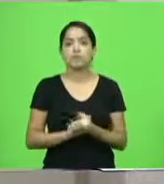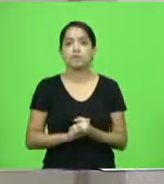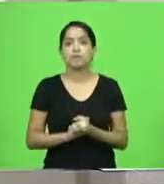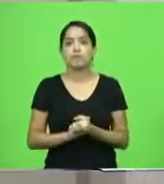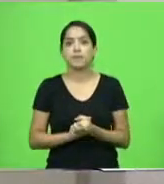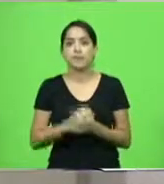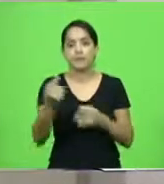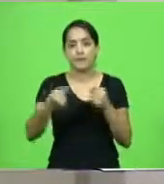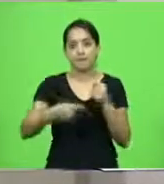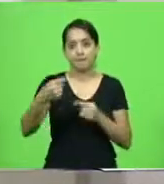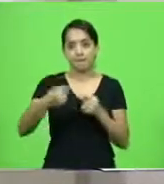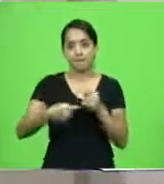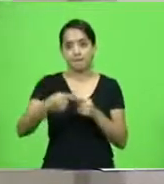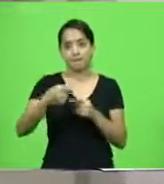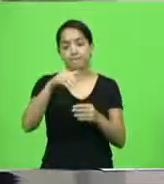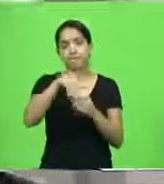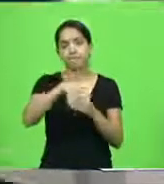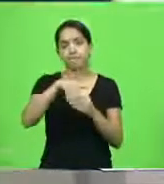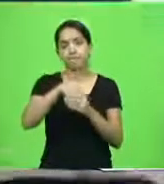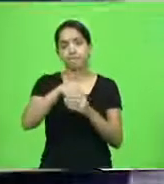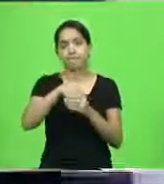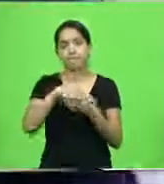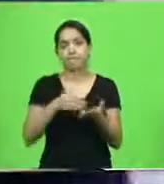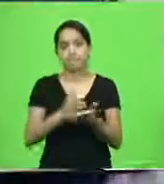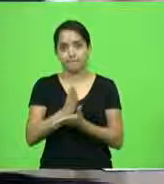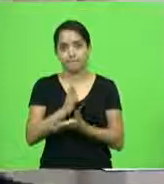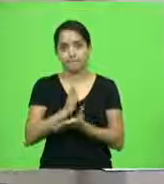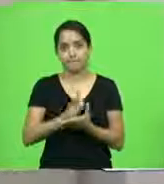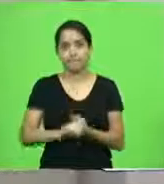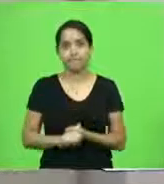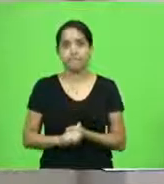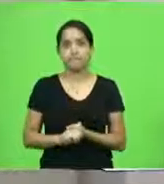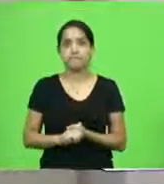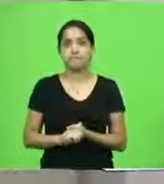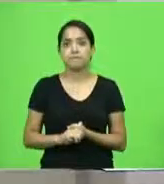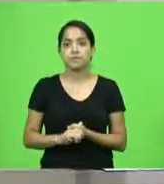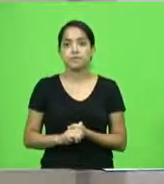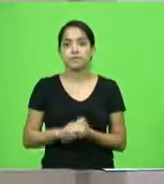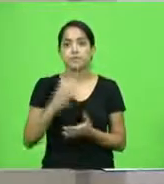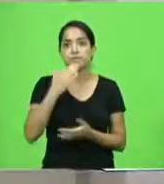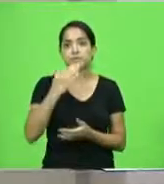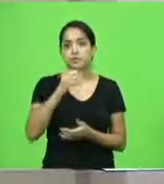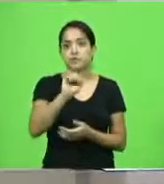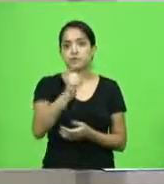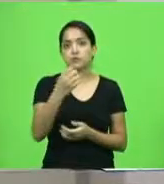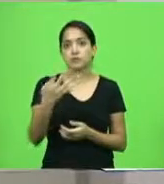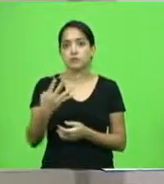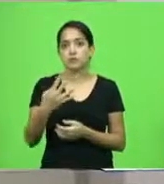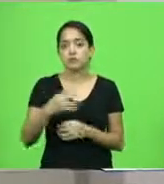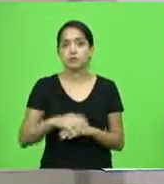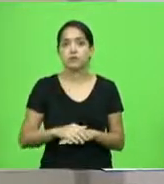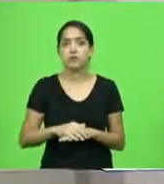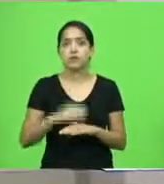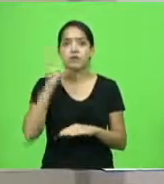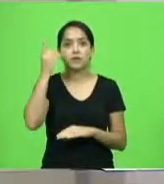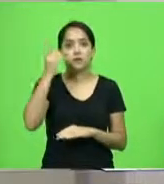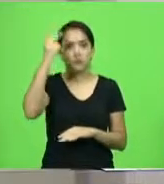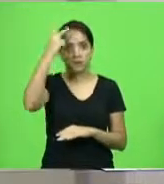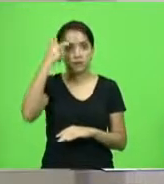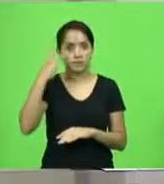Em discussão, em votação, aprovado. Requerimento 84, autoria deputada Paulinha,